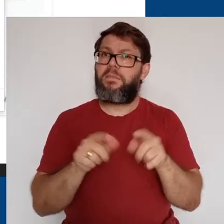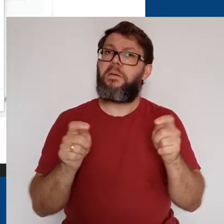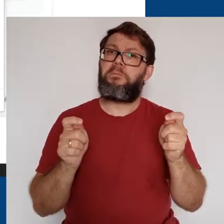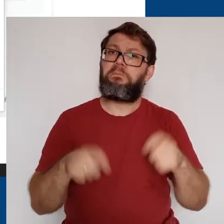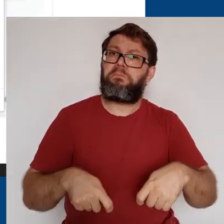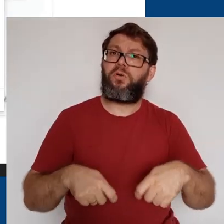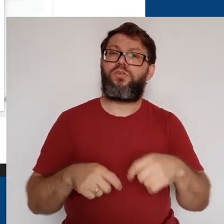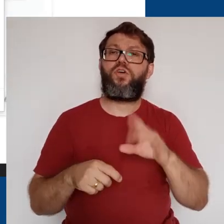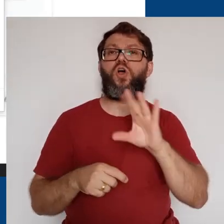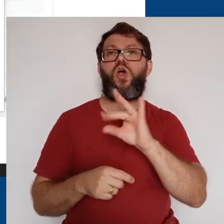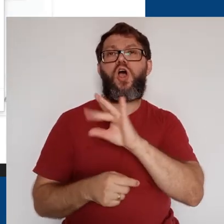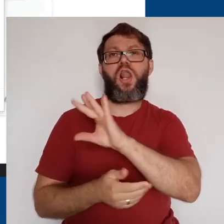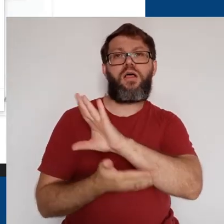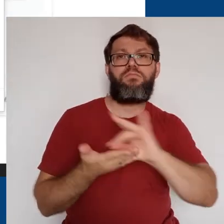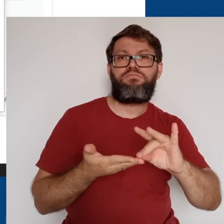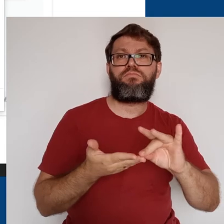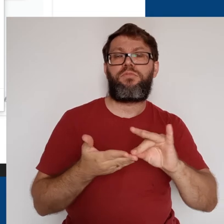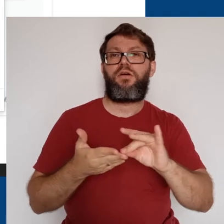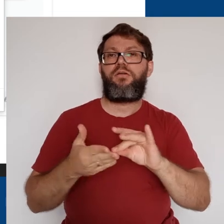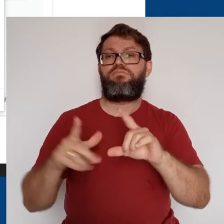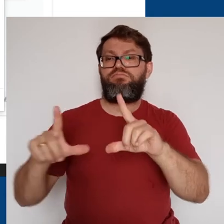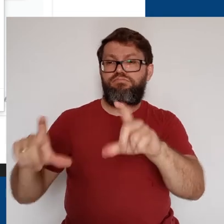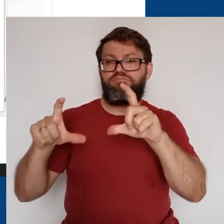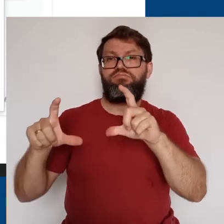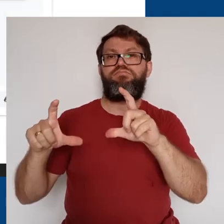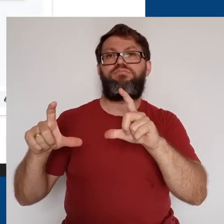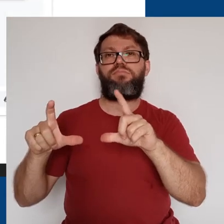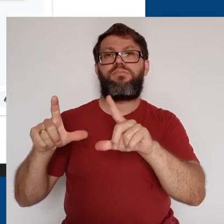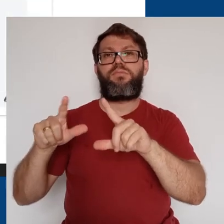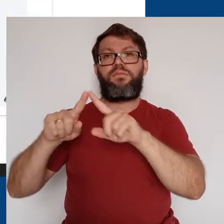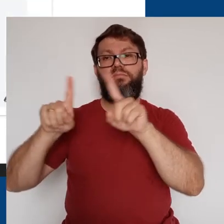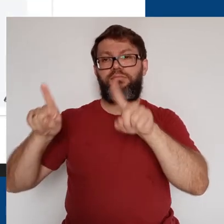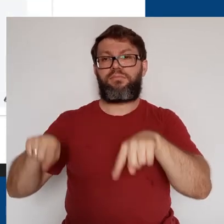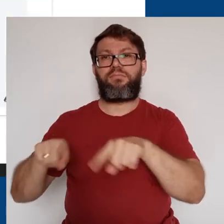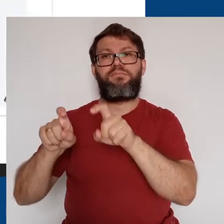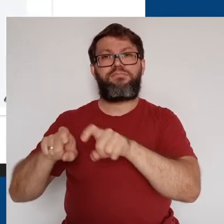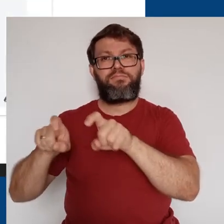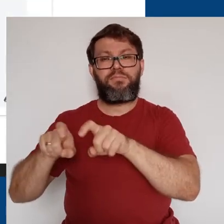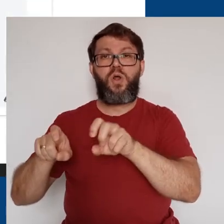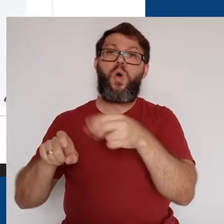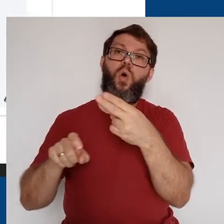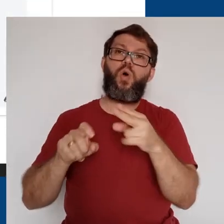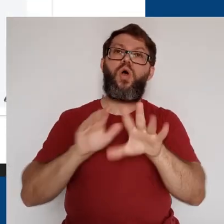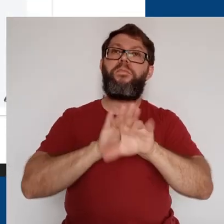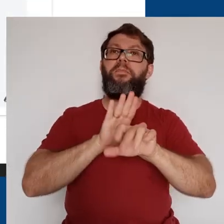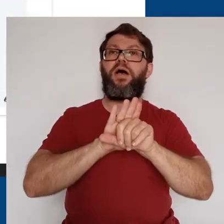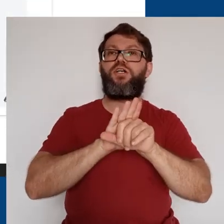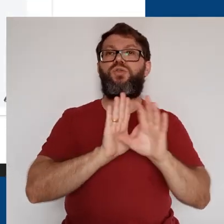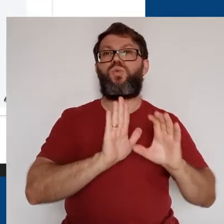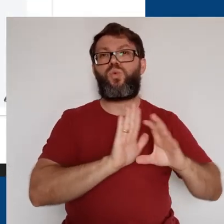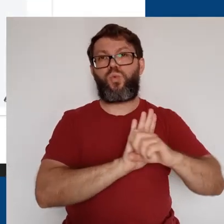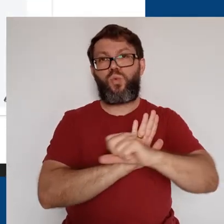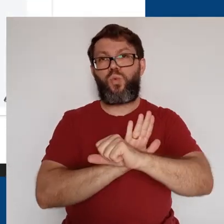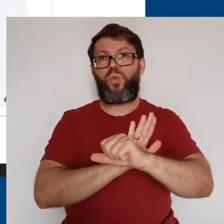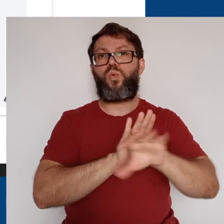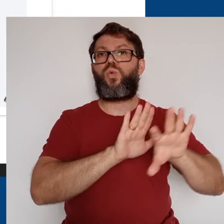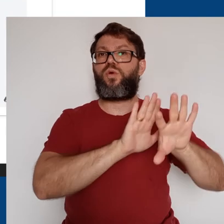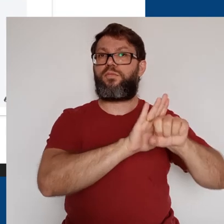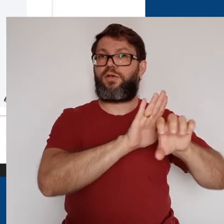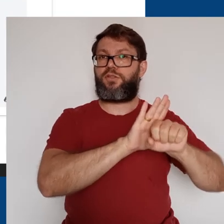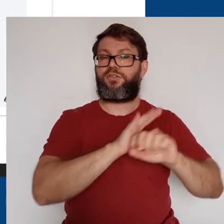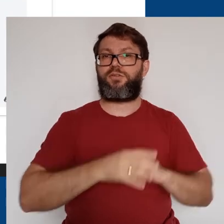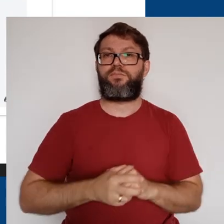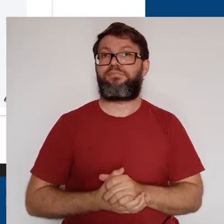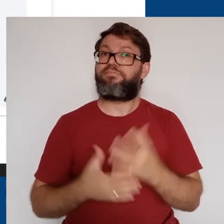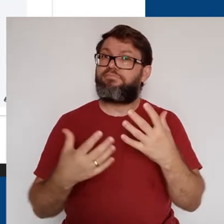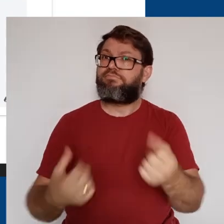Google Drive. Também é possível colar algum print da nossa tela ou uma imagem pesquisada